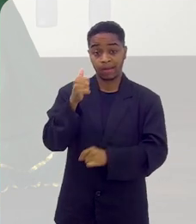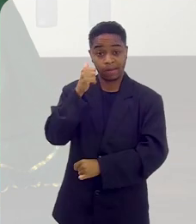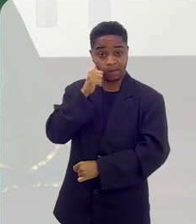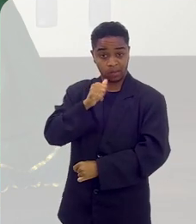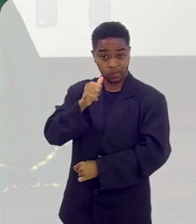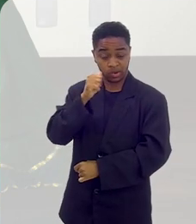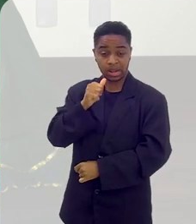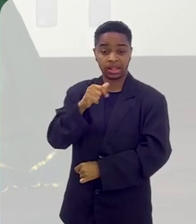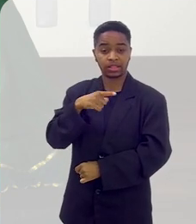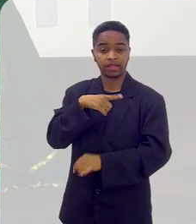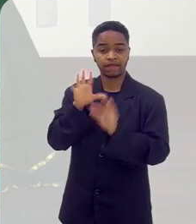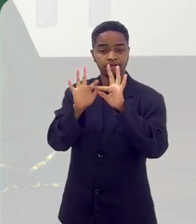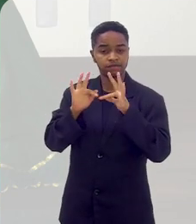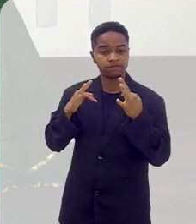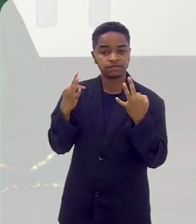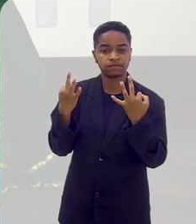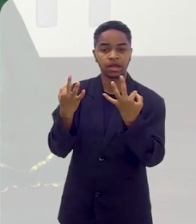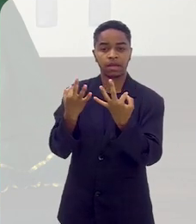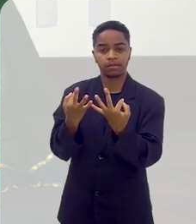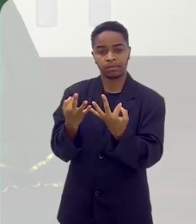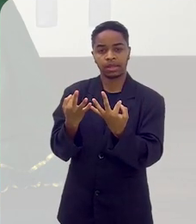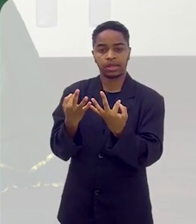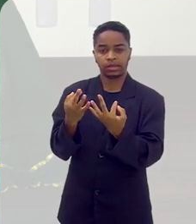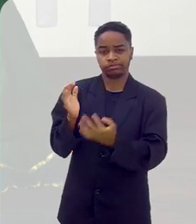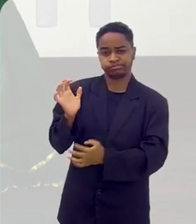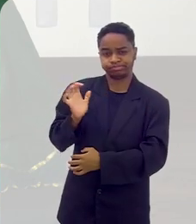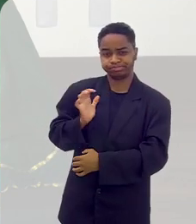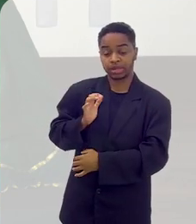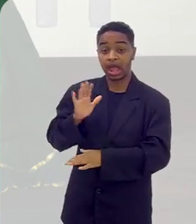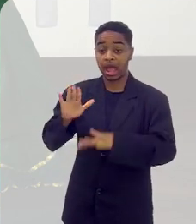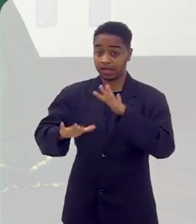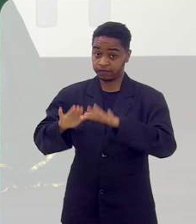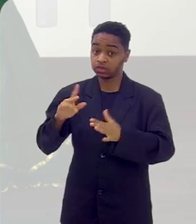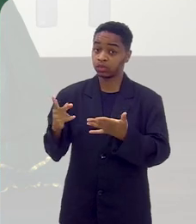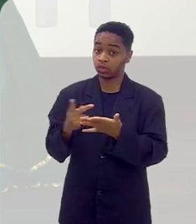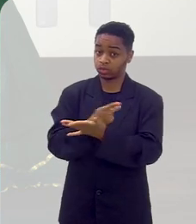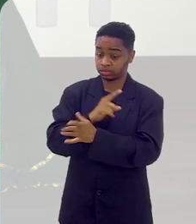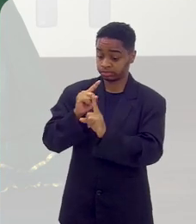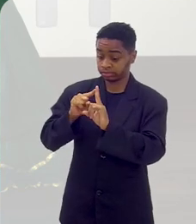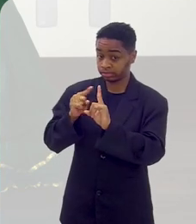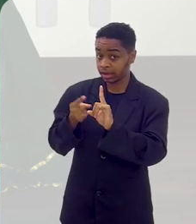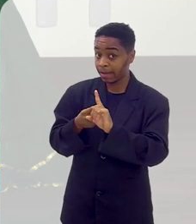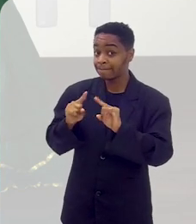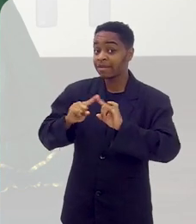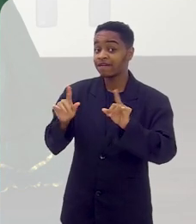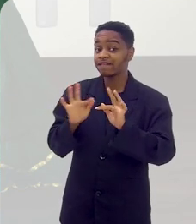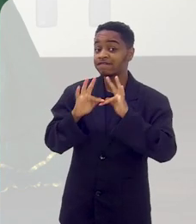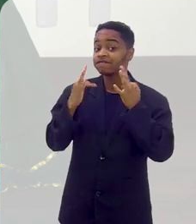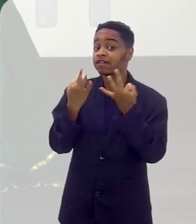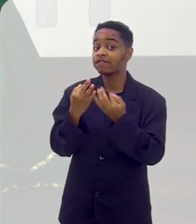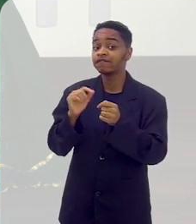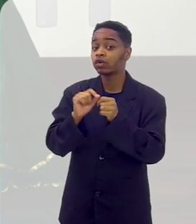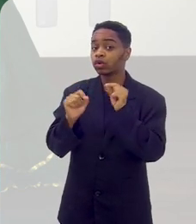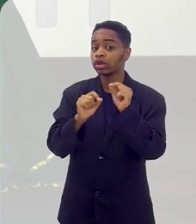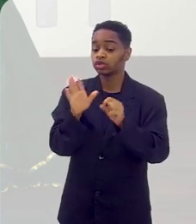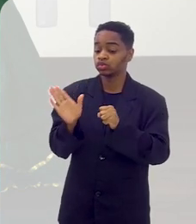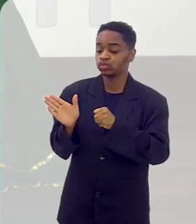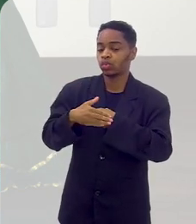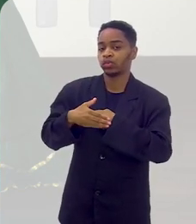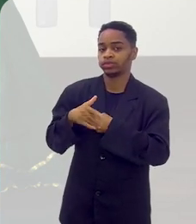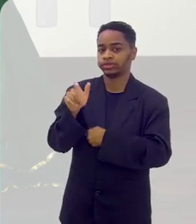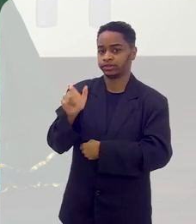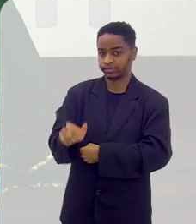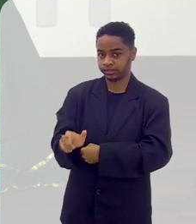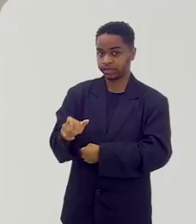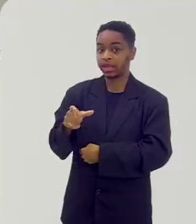coisa que a moça de família, que às vezes engravidava, então a família escondia a